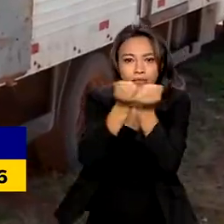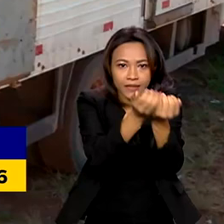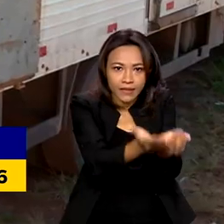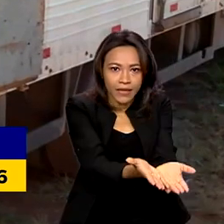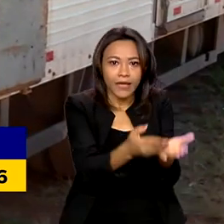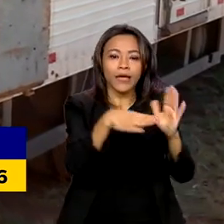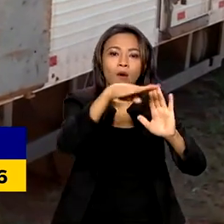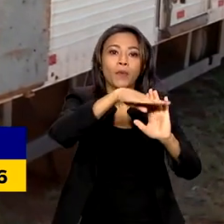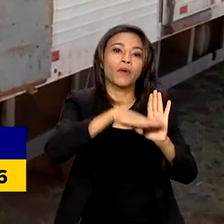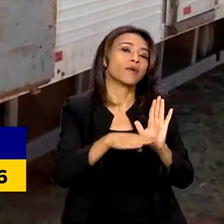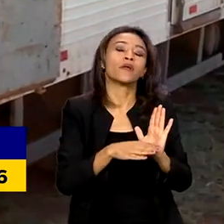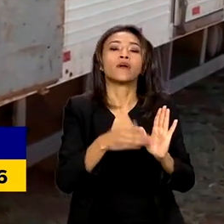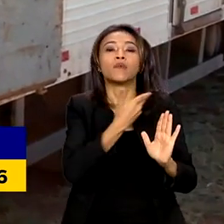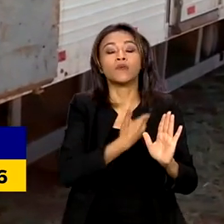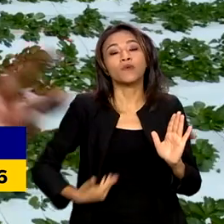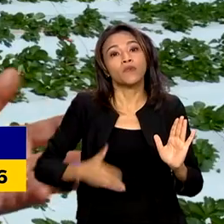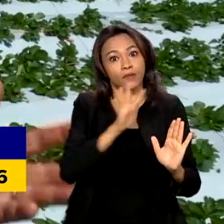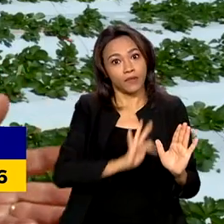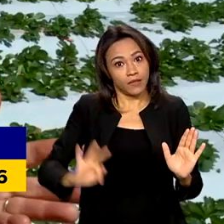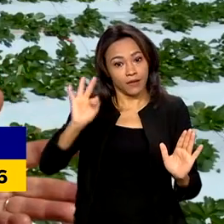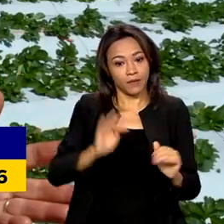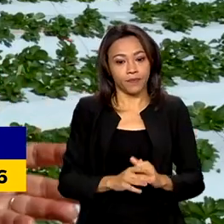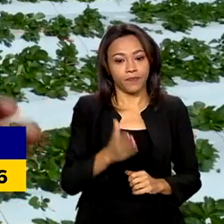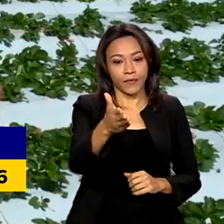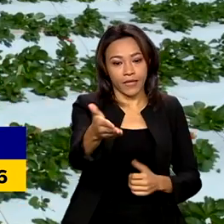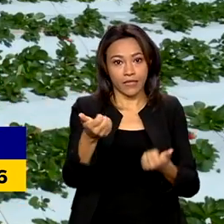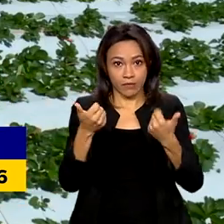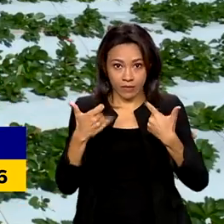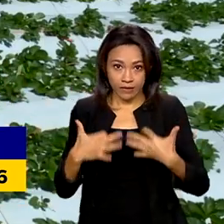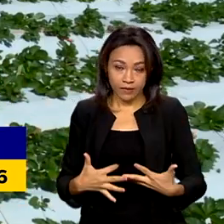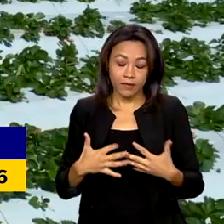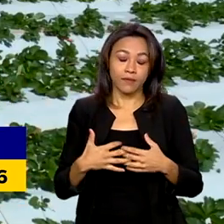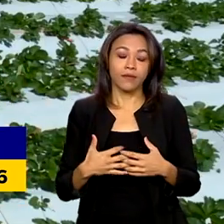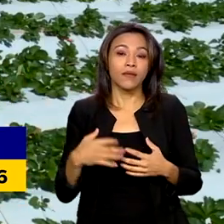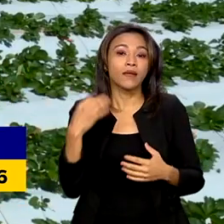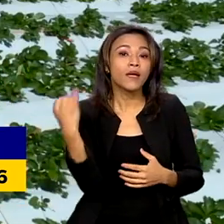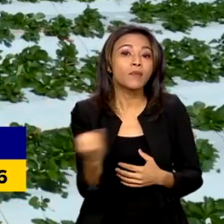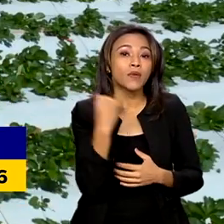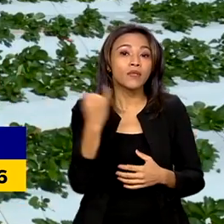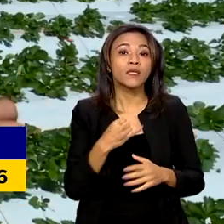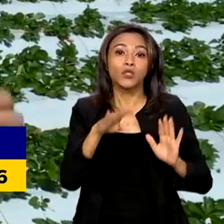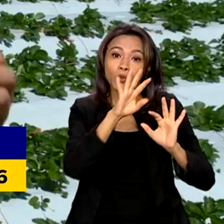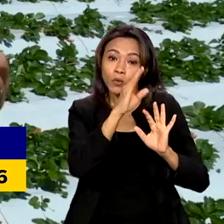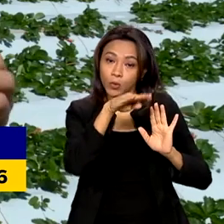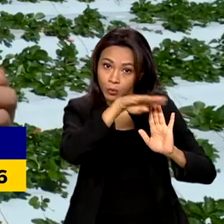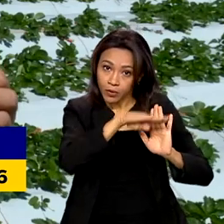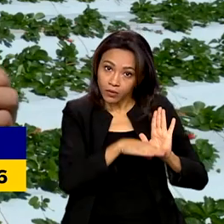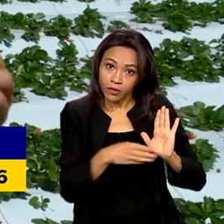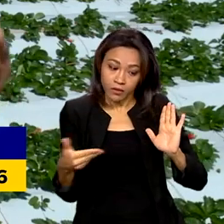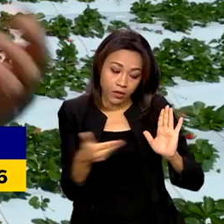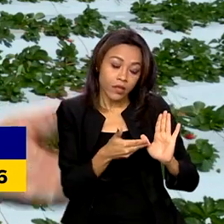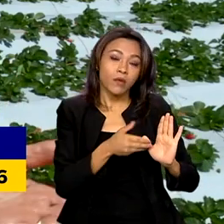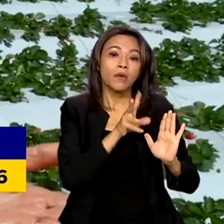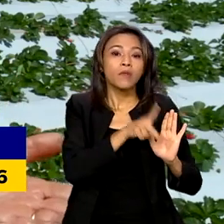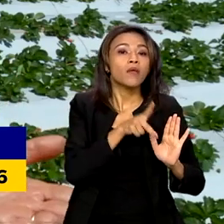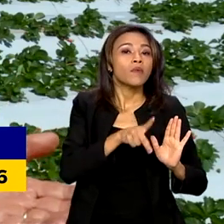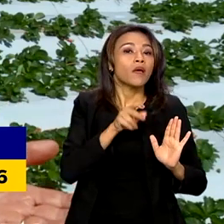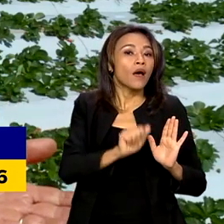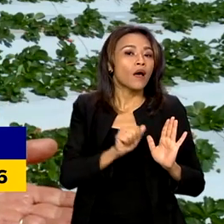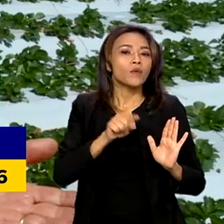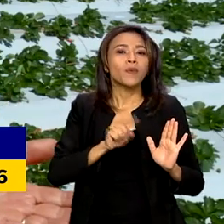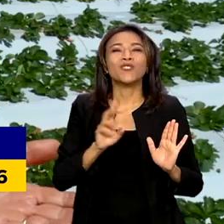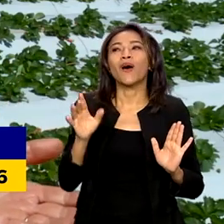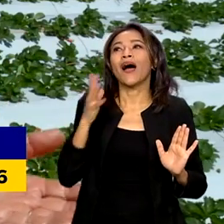Aquisição de Alimentos do Governo Federal. O PA para nós é importante porque ele não é apenas uma alternativa de